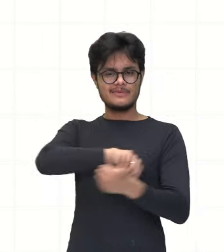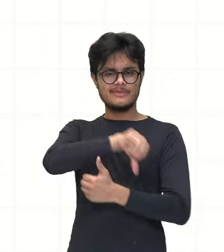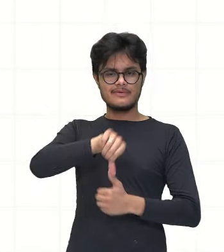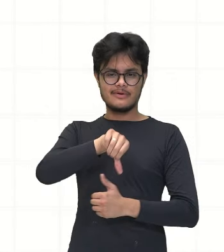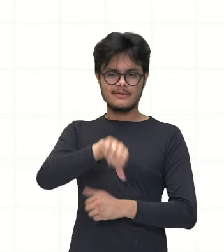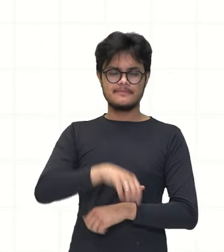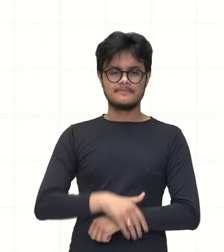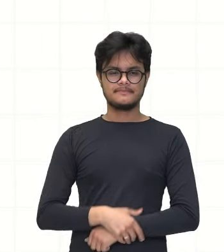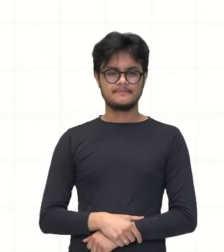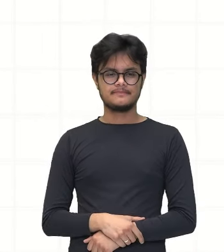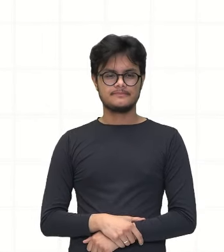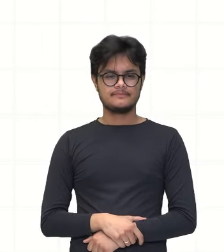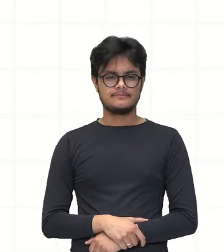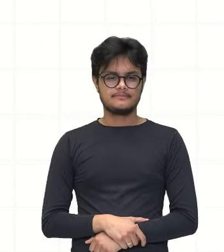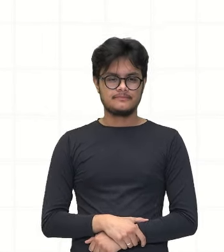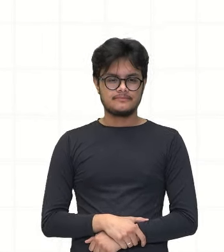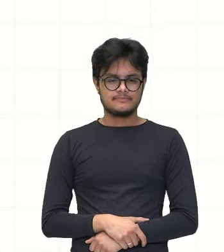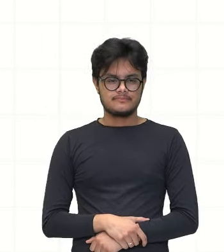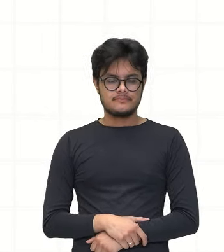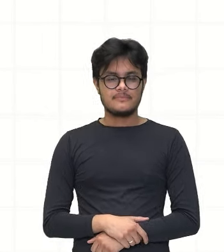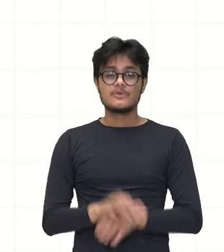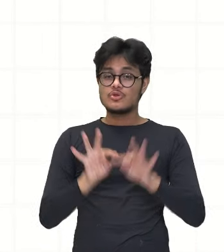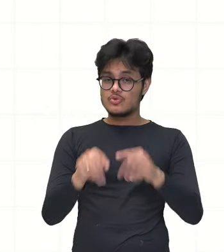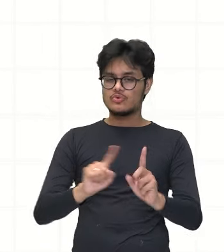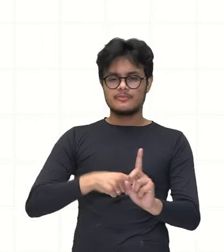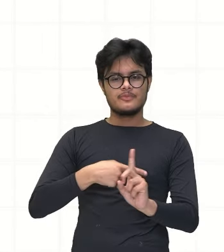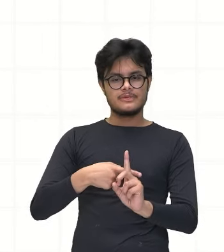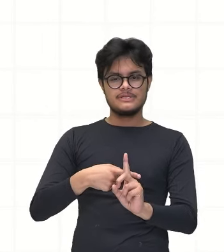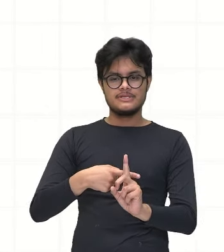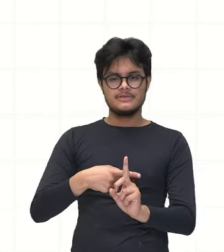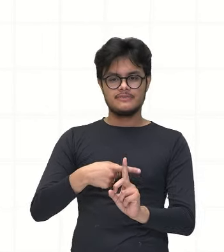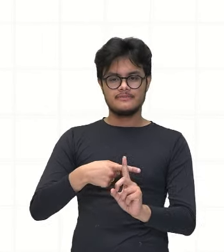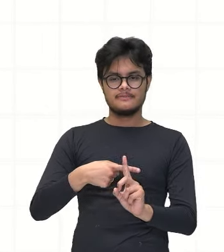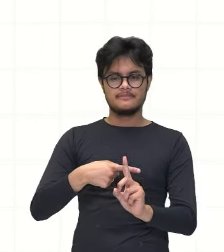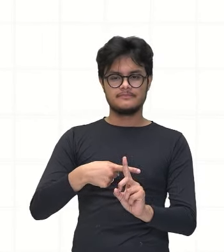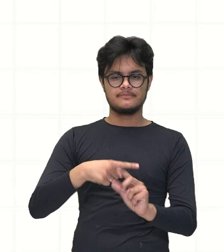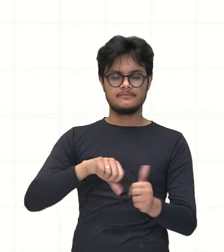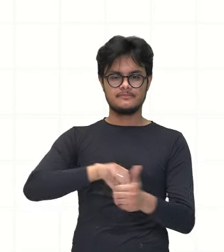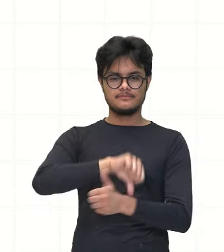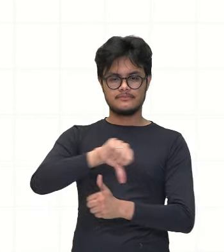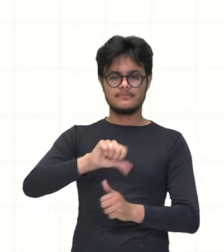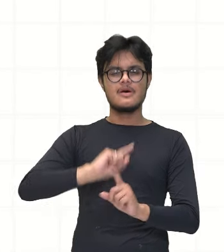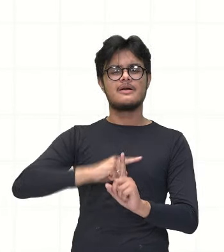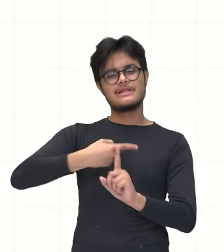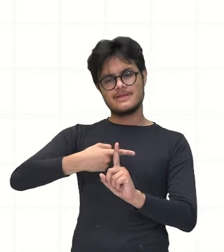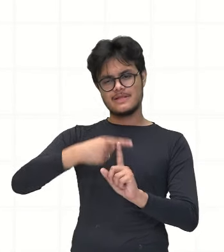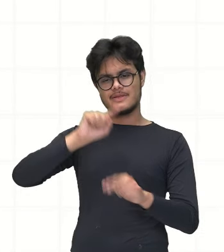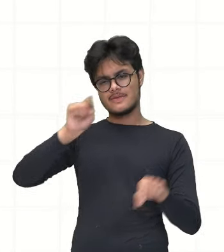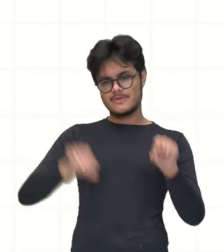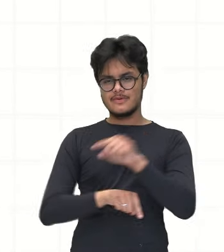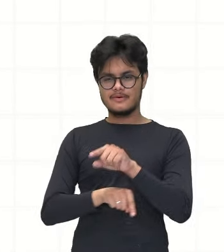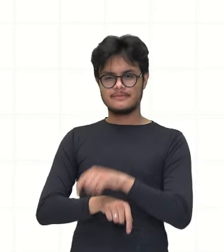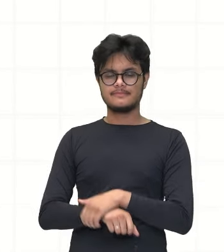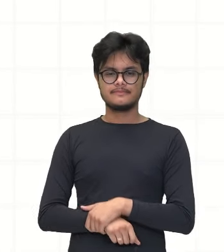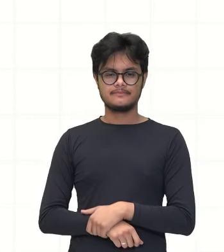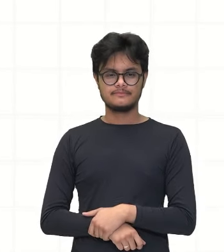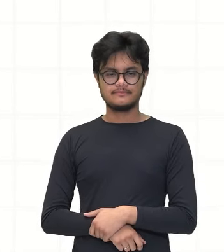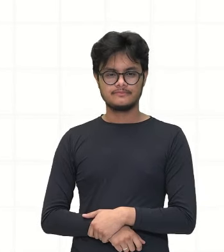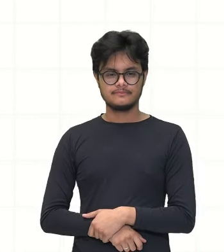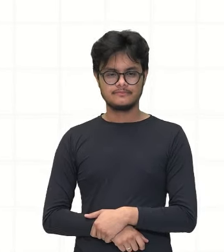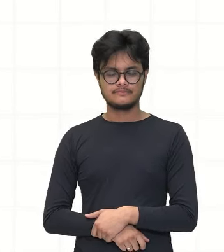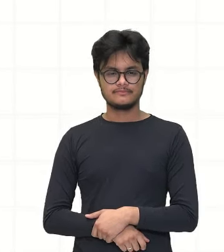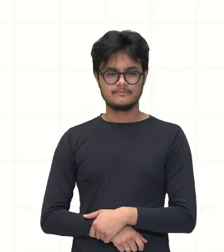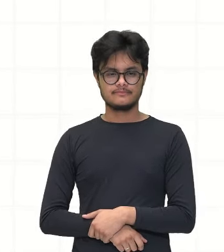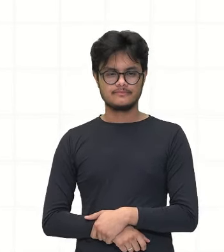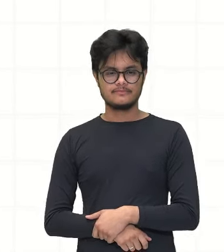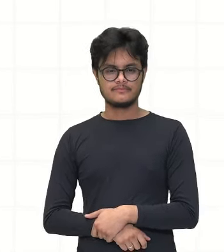assim, iria ficar mais 2 e mais 3, ó. Porque mudou o sinal deles